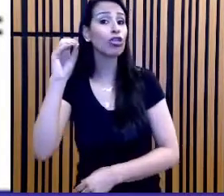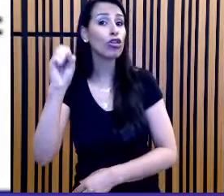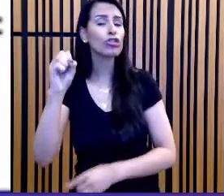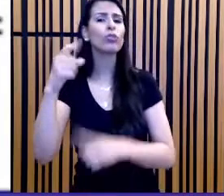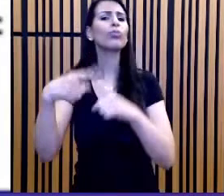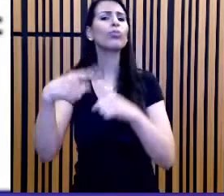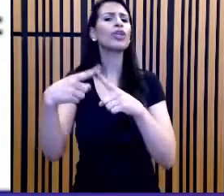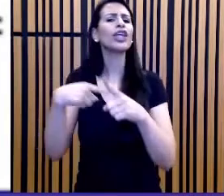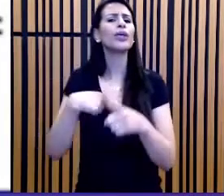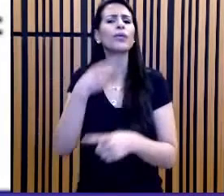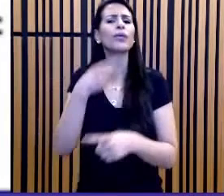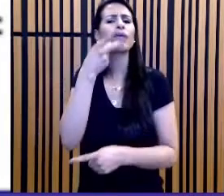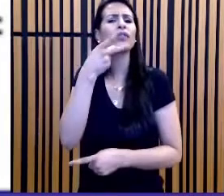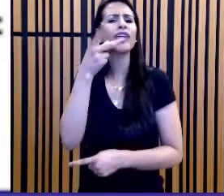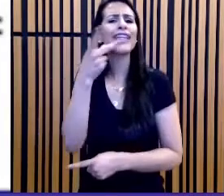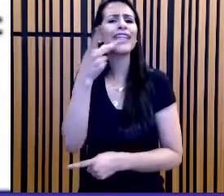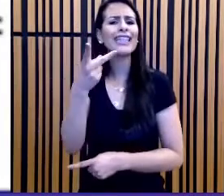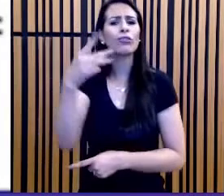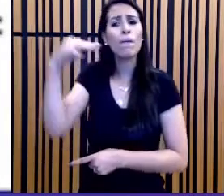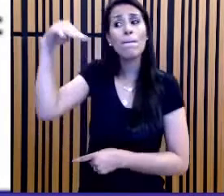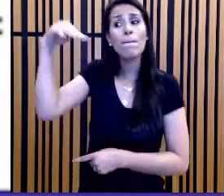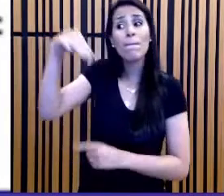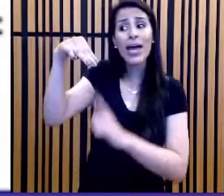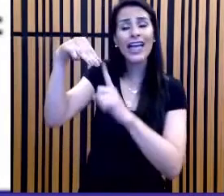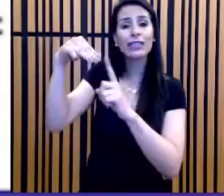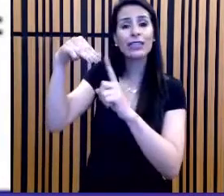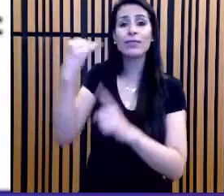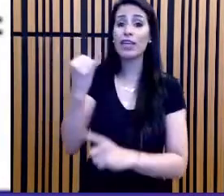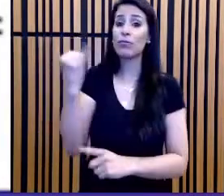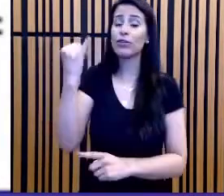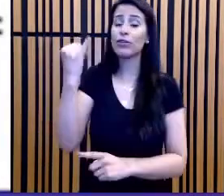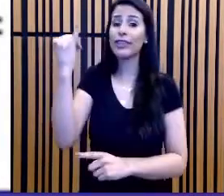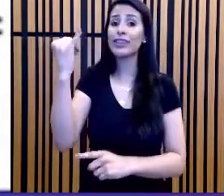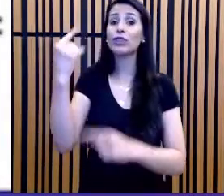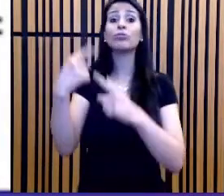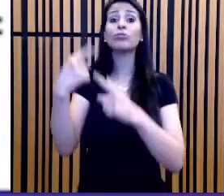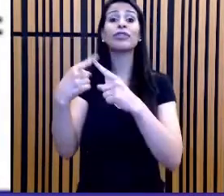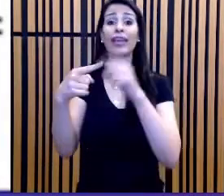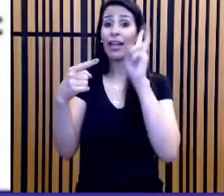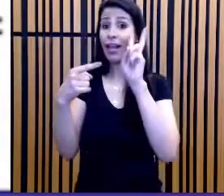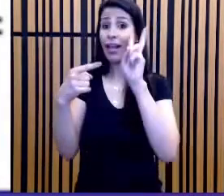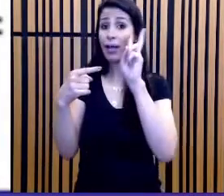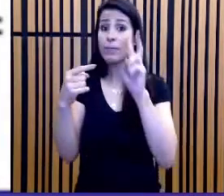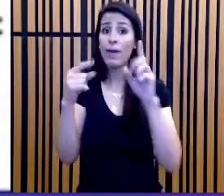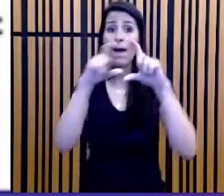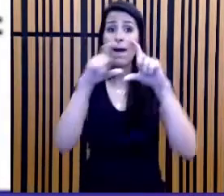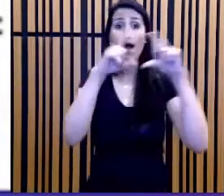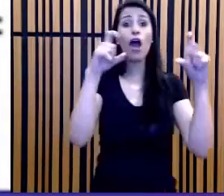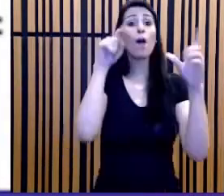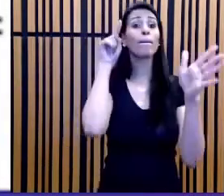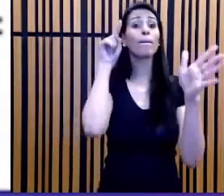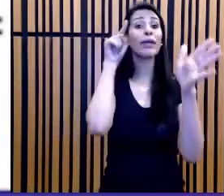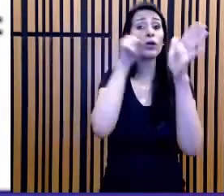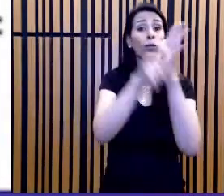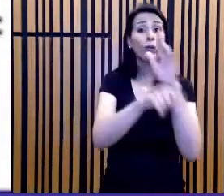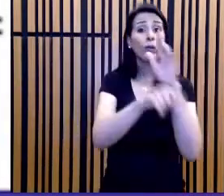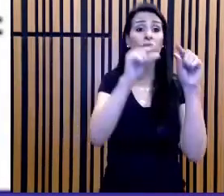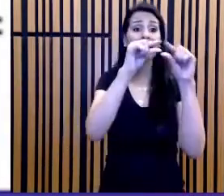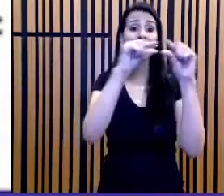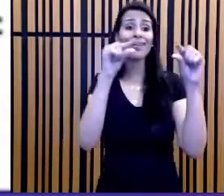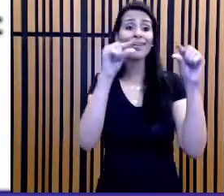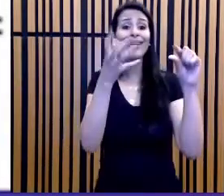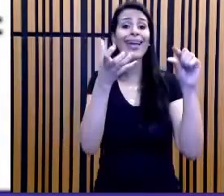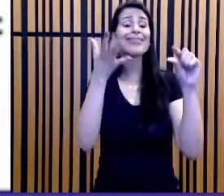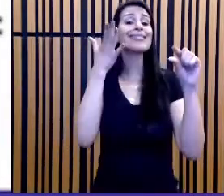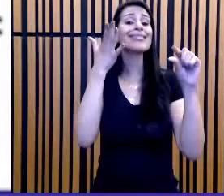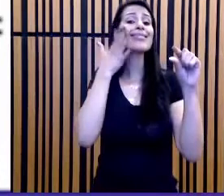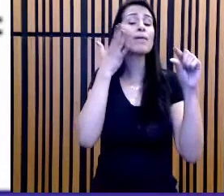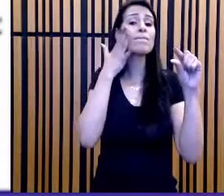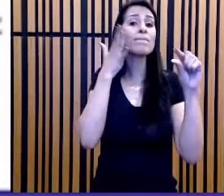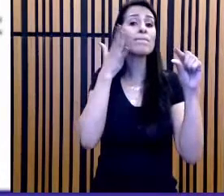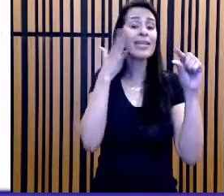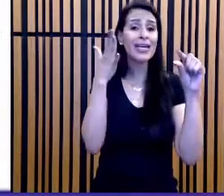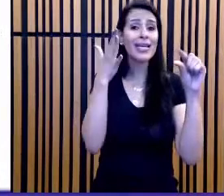importância desses metros? Porque, se você lembrar, na última parte do enunciado estava escrito o comprimento CD em